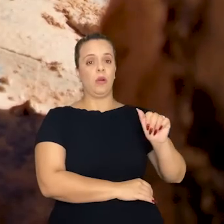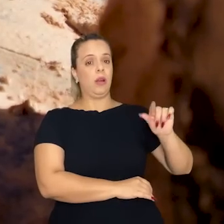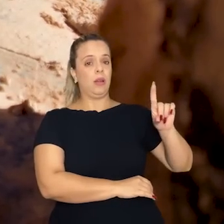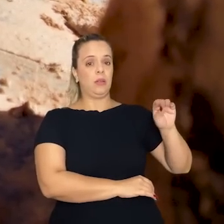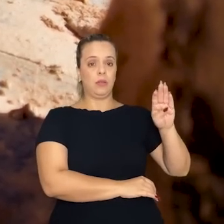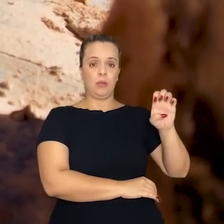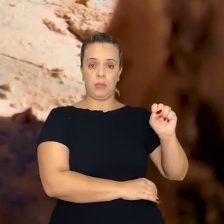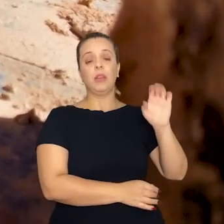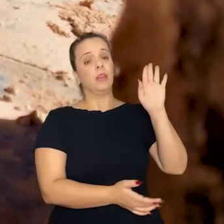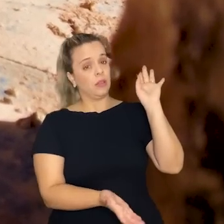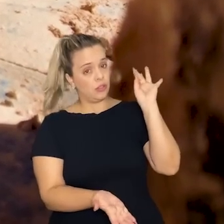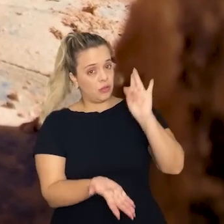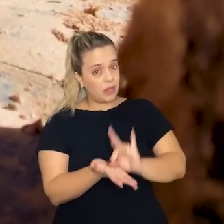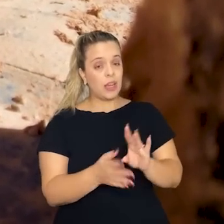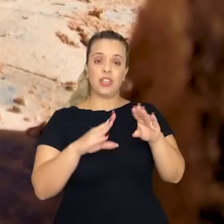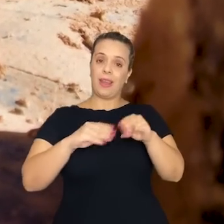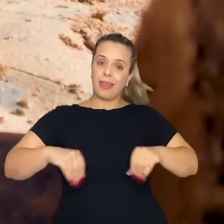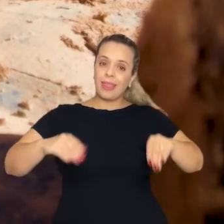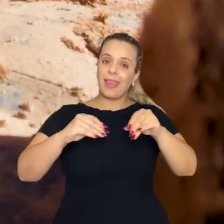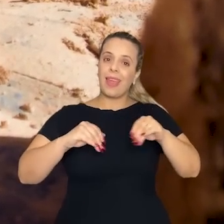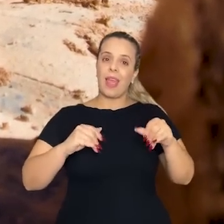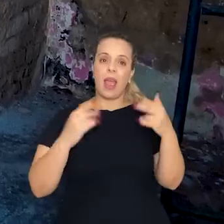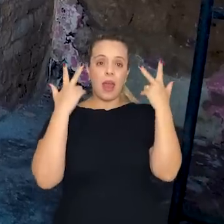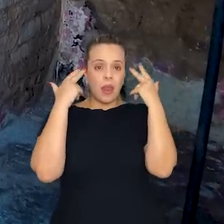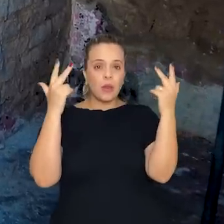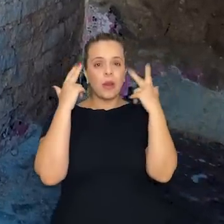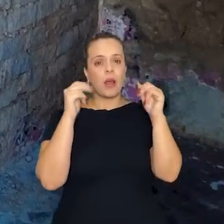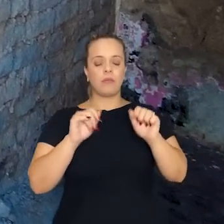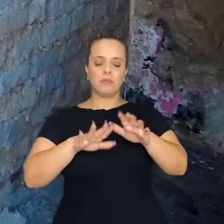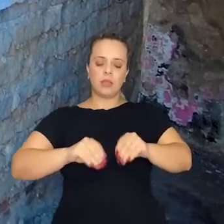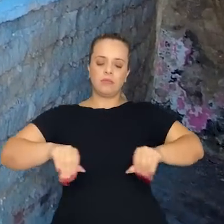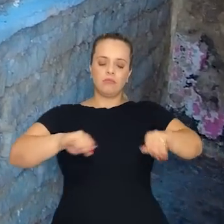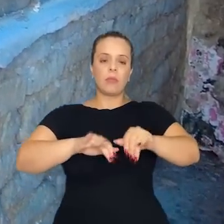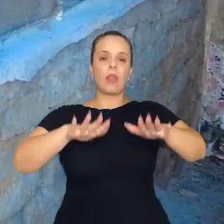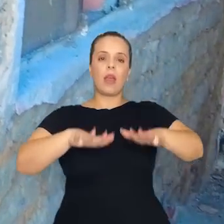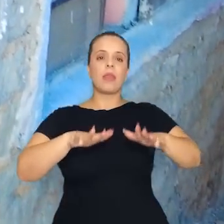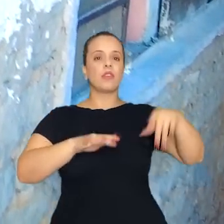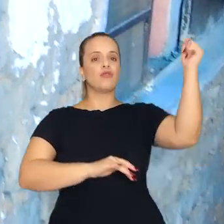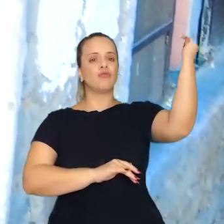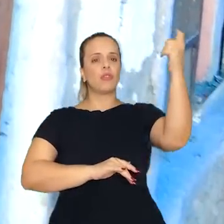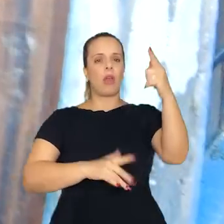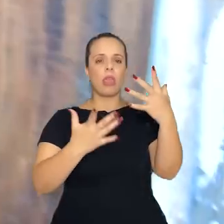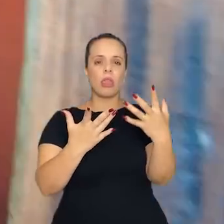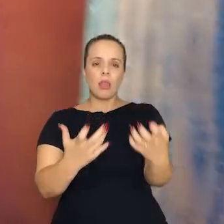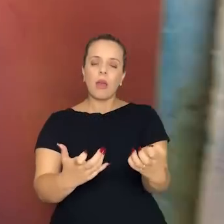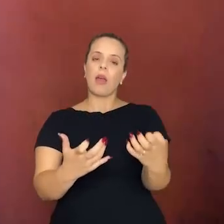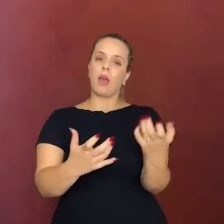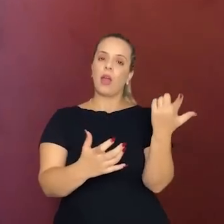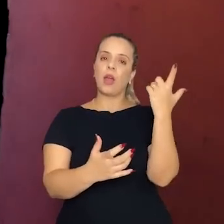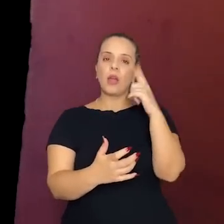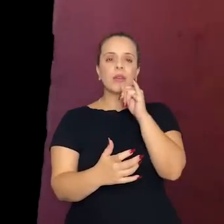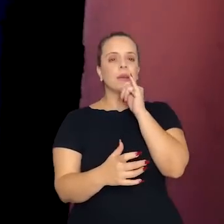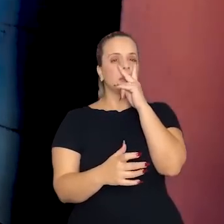que é efetivamente essa mesma terra crua, secada ao sol, aí começa a fazer essas montagens e aí começa a diminuir um pouco a